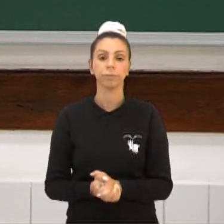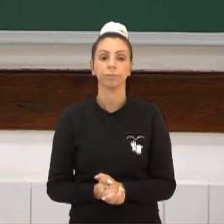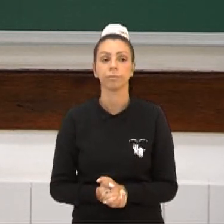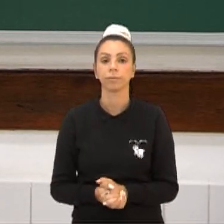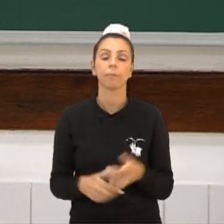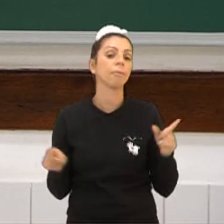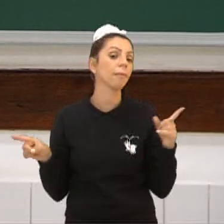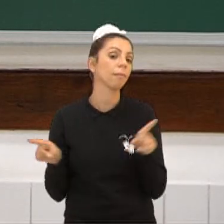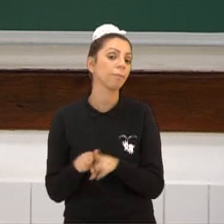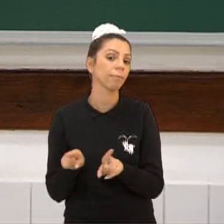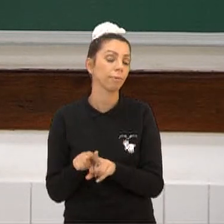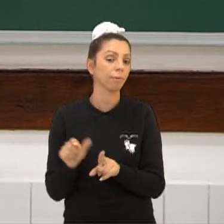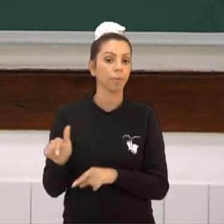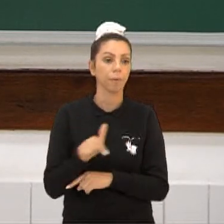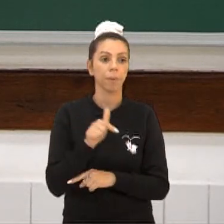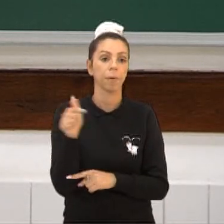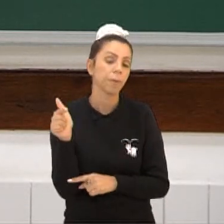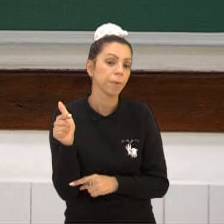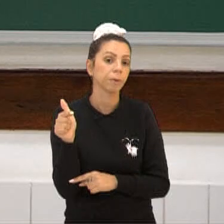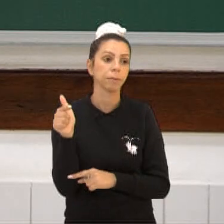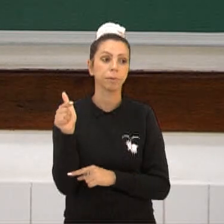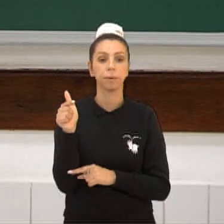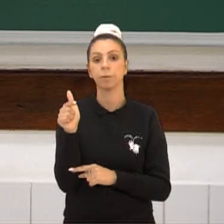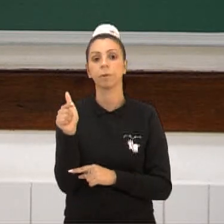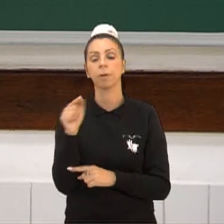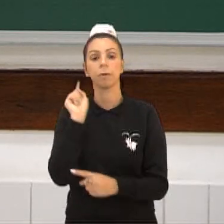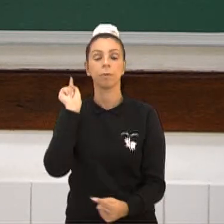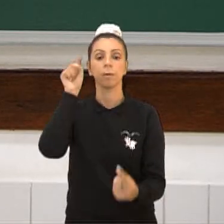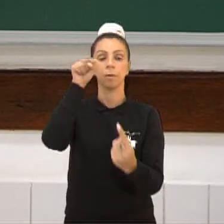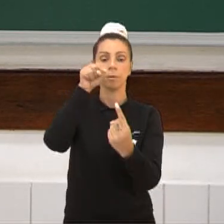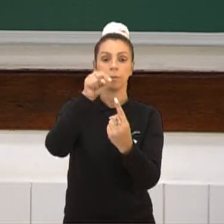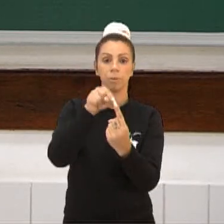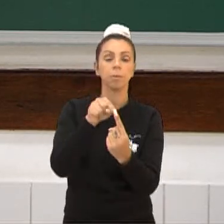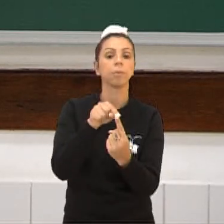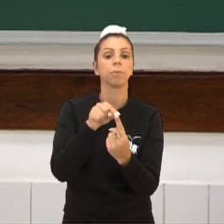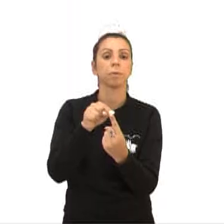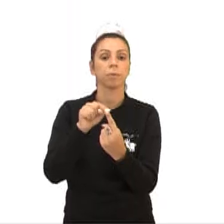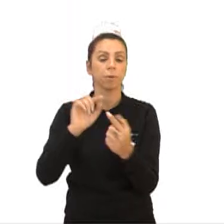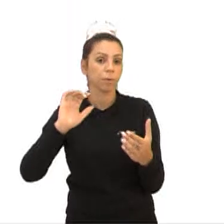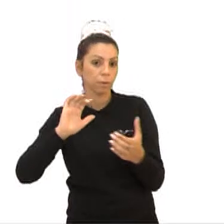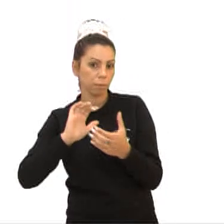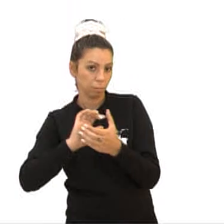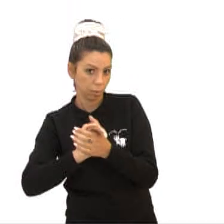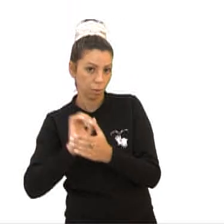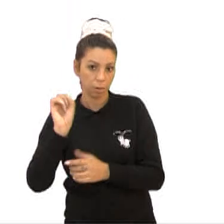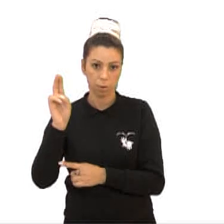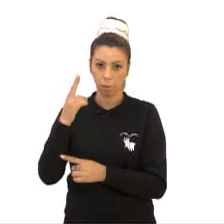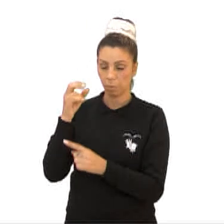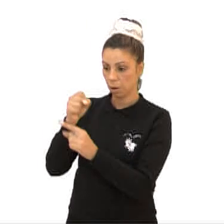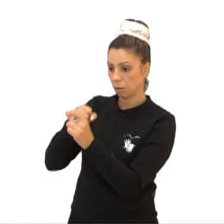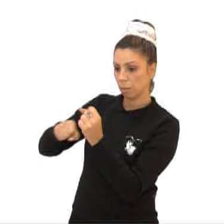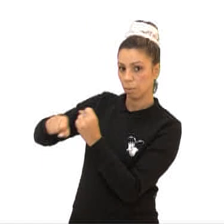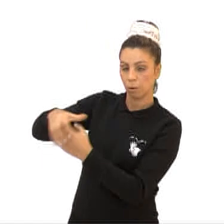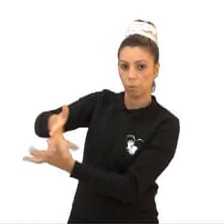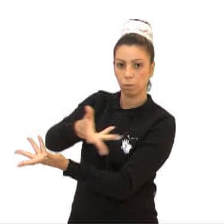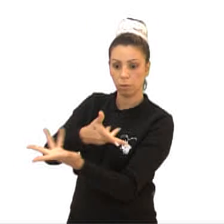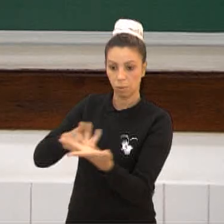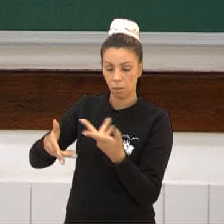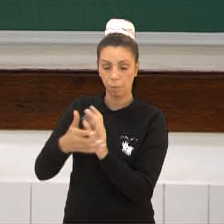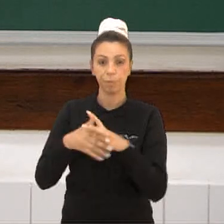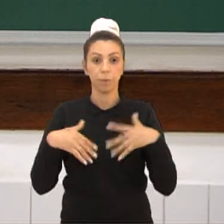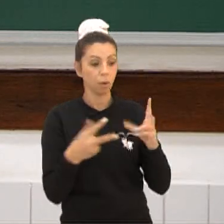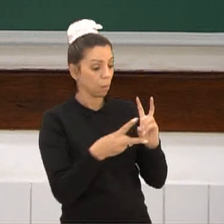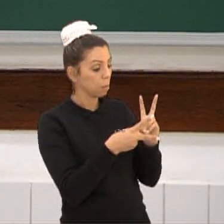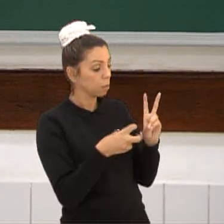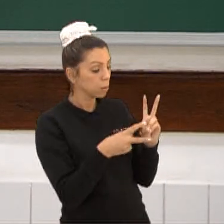nós vemos também que eles tinham um intuito cerimonial e social. O indígena, ele está muito ligado